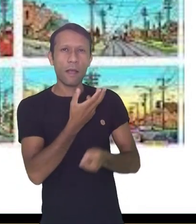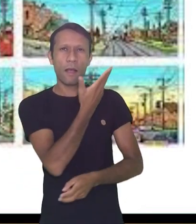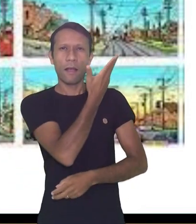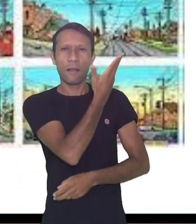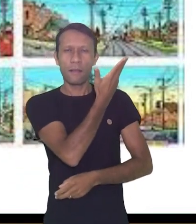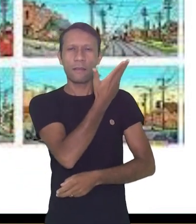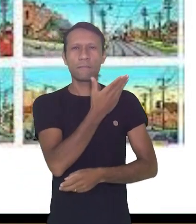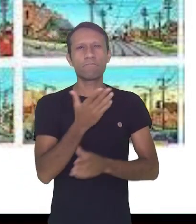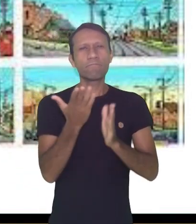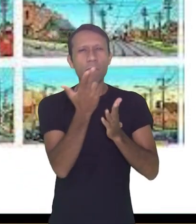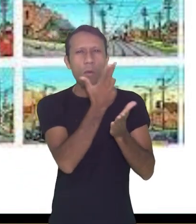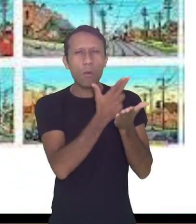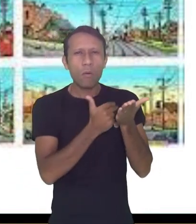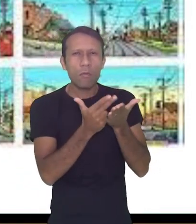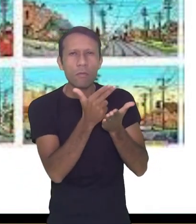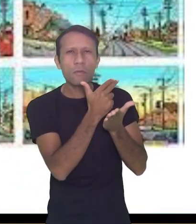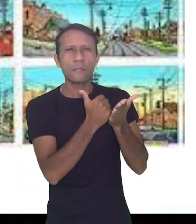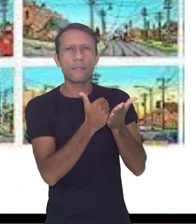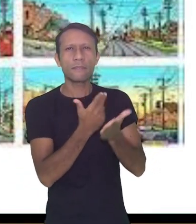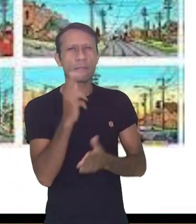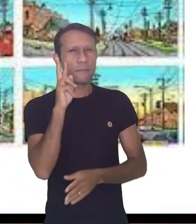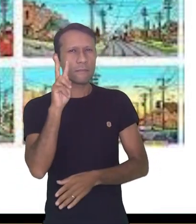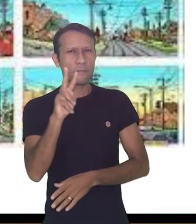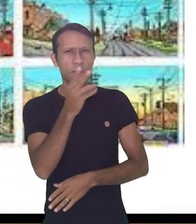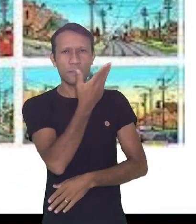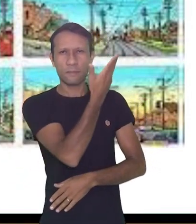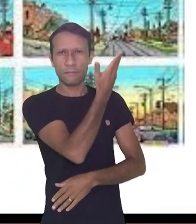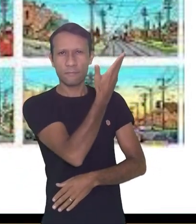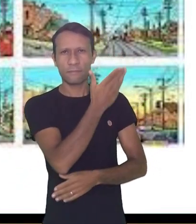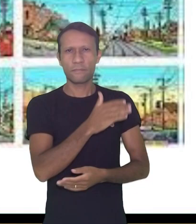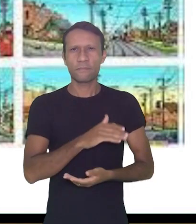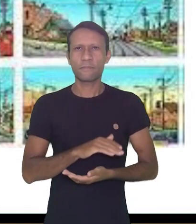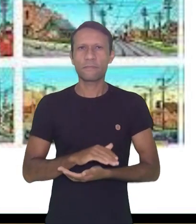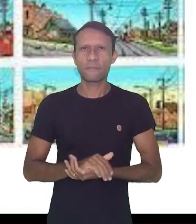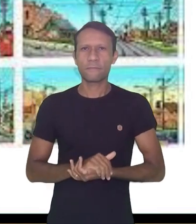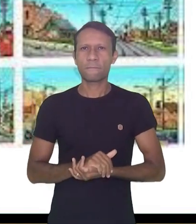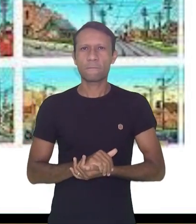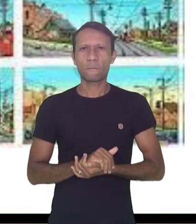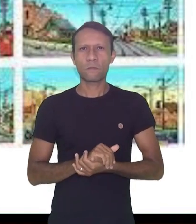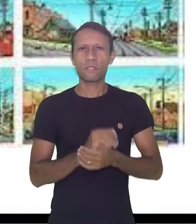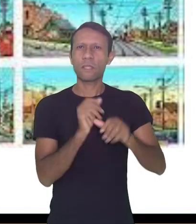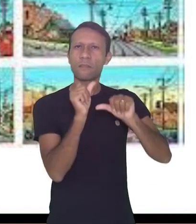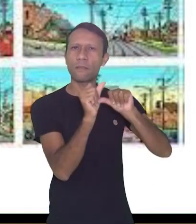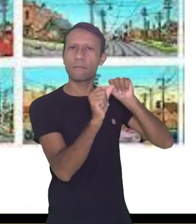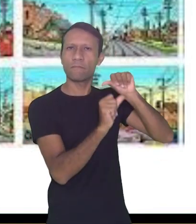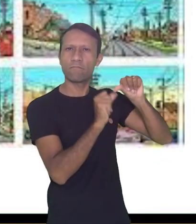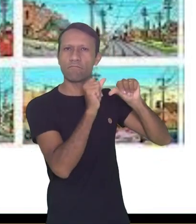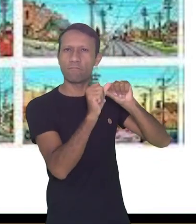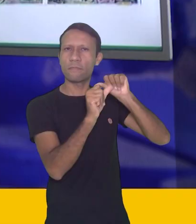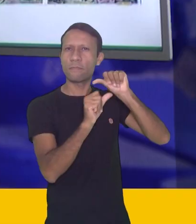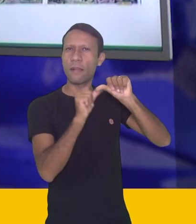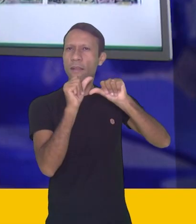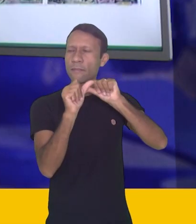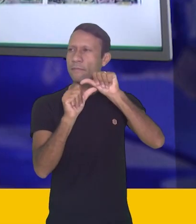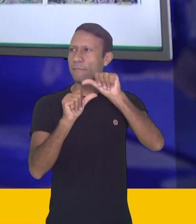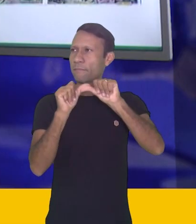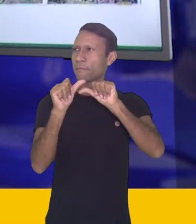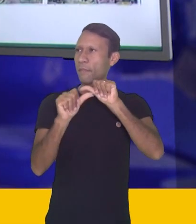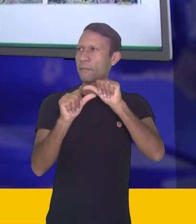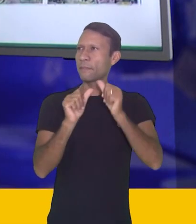ilustração. Veja como a imagem, ela vai mudando à medida que o tempo ele vai